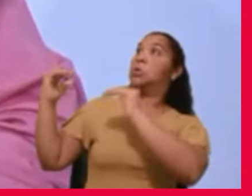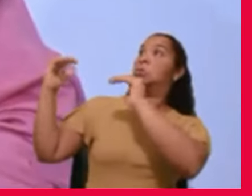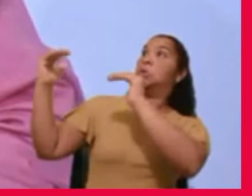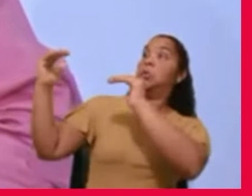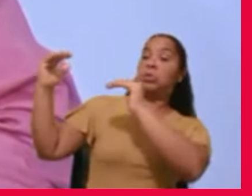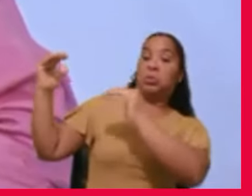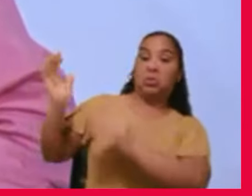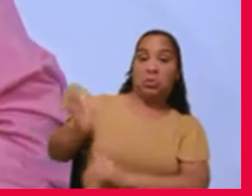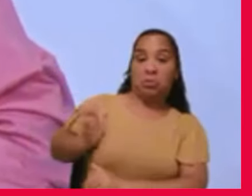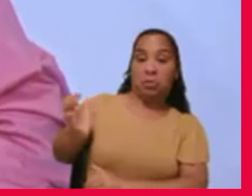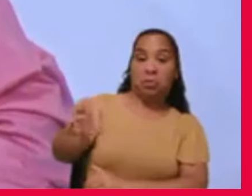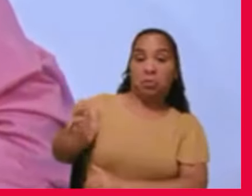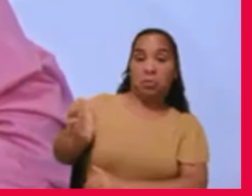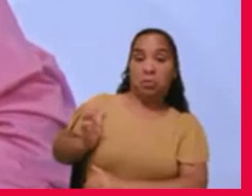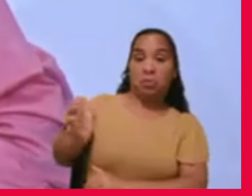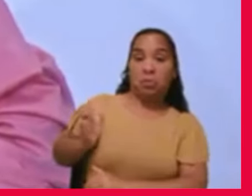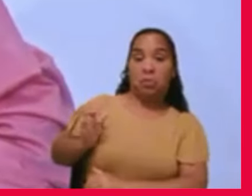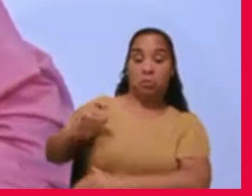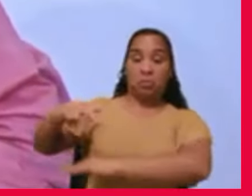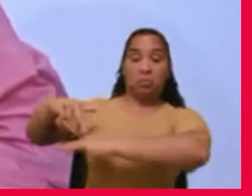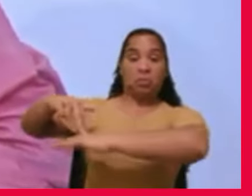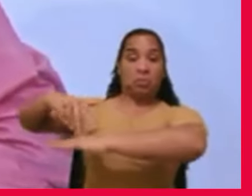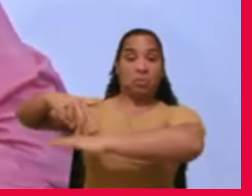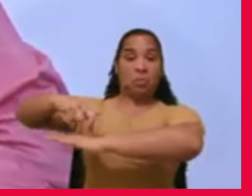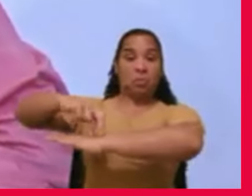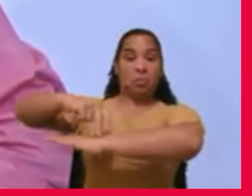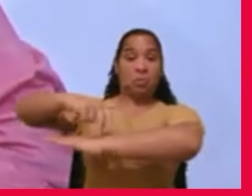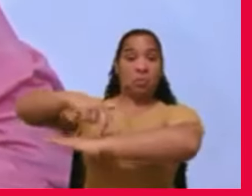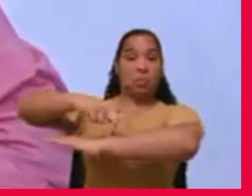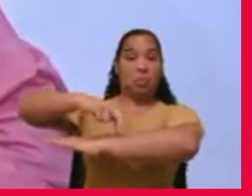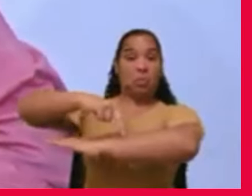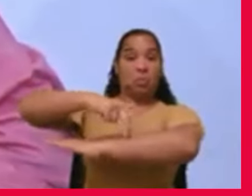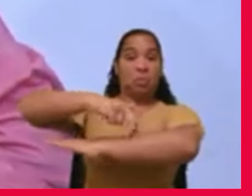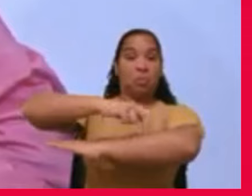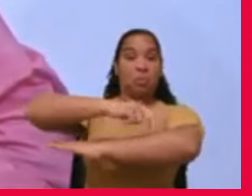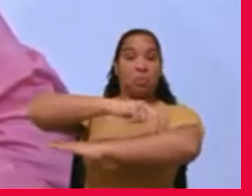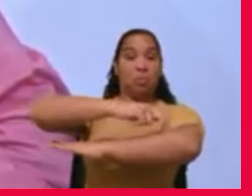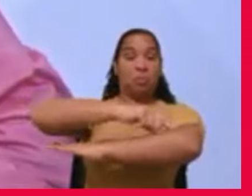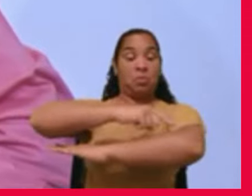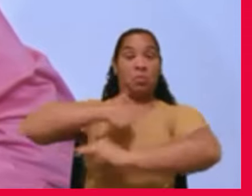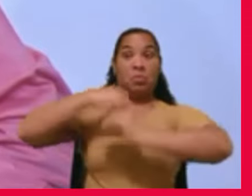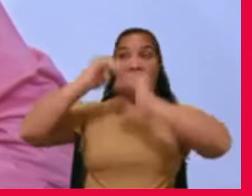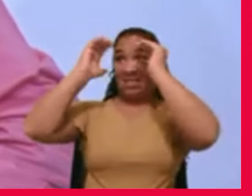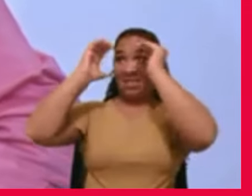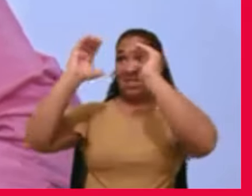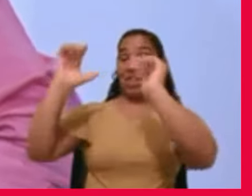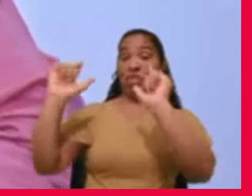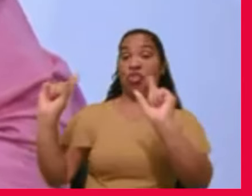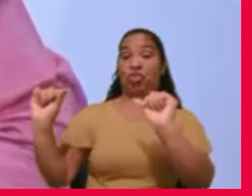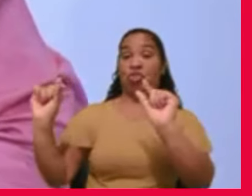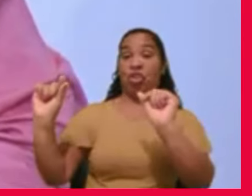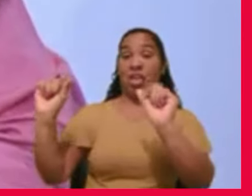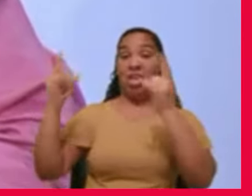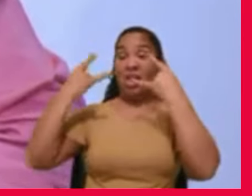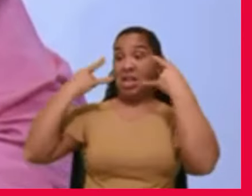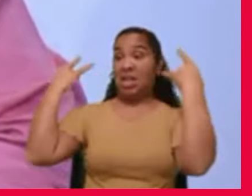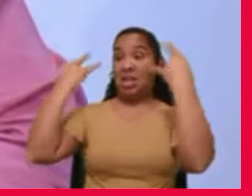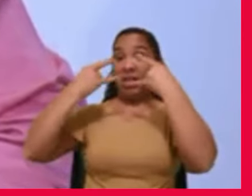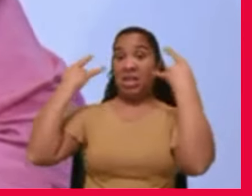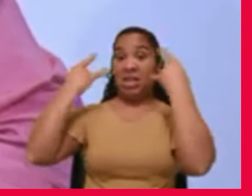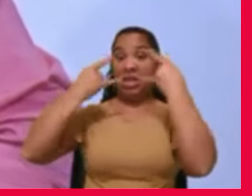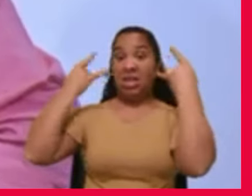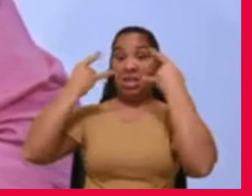desfiles, e tudo ali é mágico do dinheiro, da projeção social, dos interesses